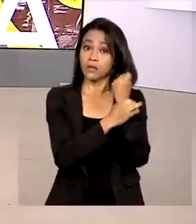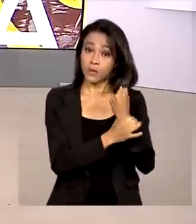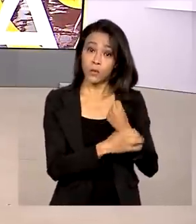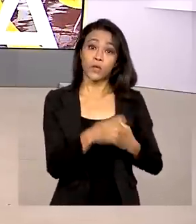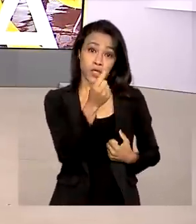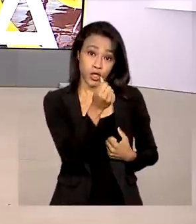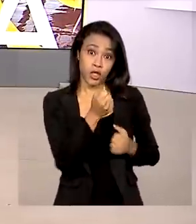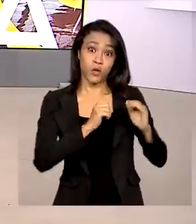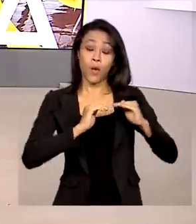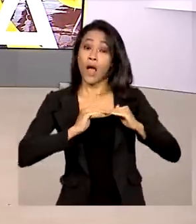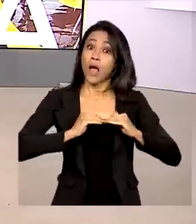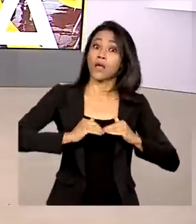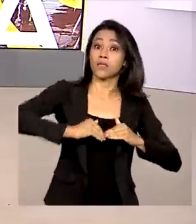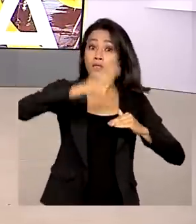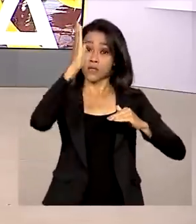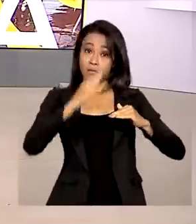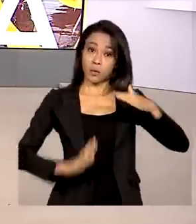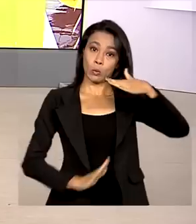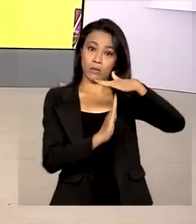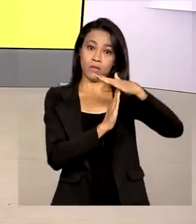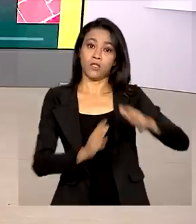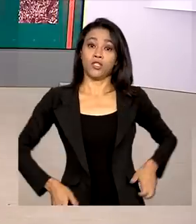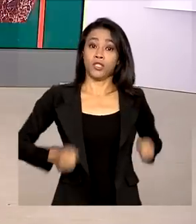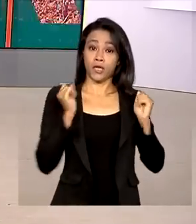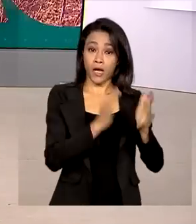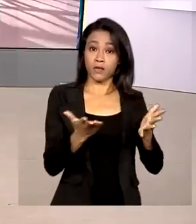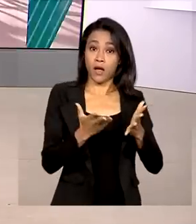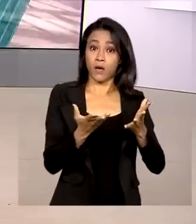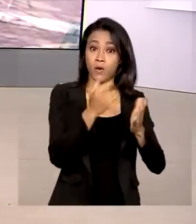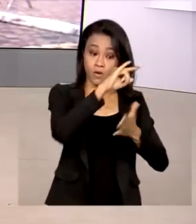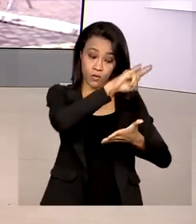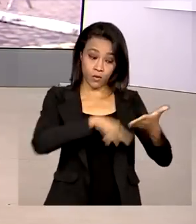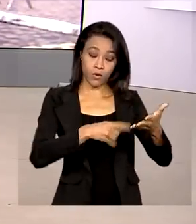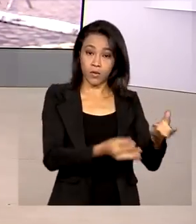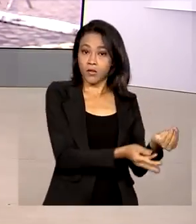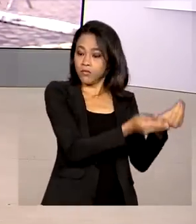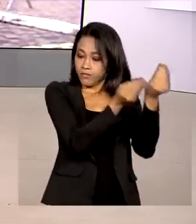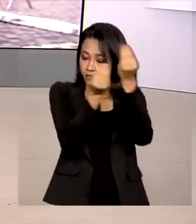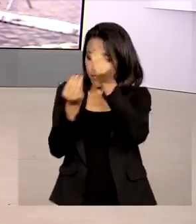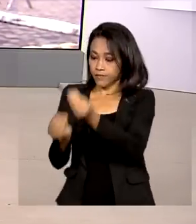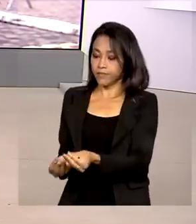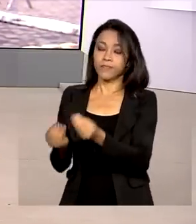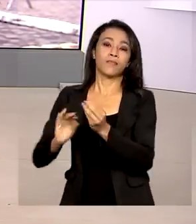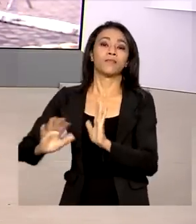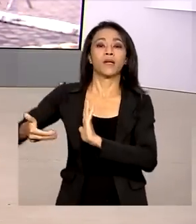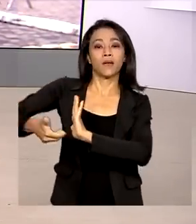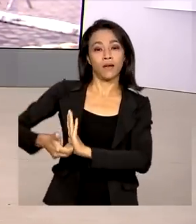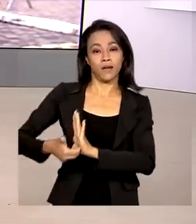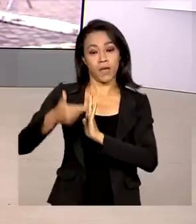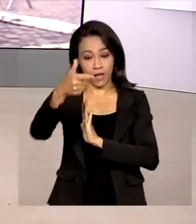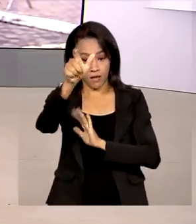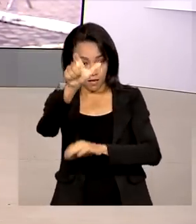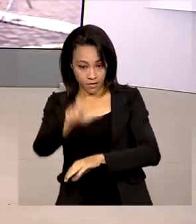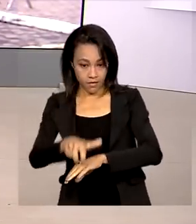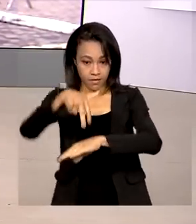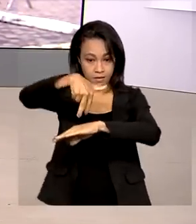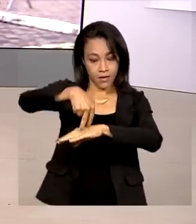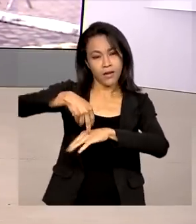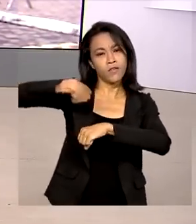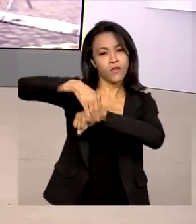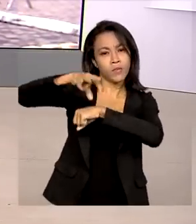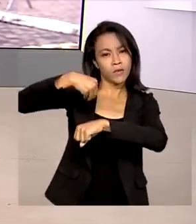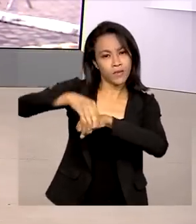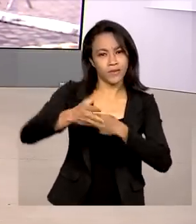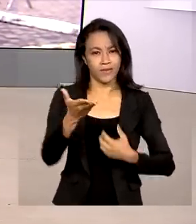de gastos para o novo governo, segue agora para a Câmara. O repórter Pedro Moreira traz as informações ao vivo para a gente.